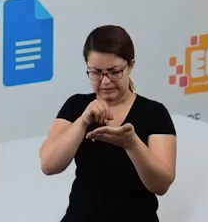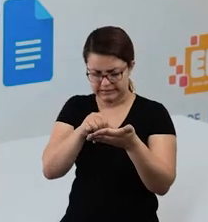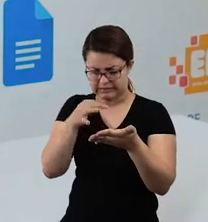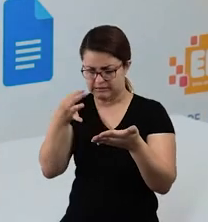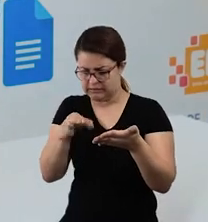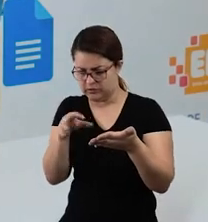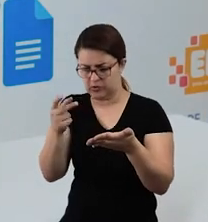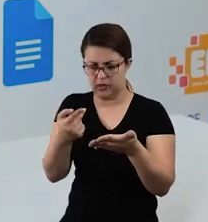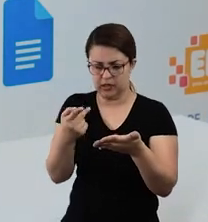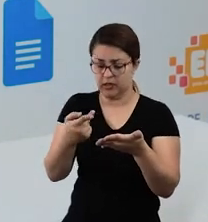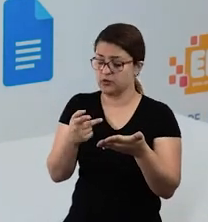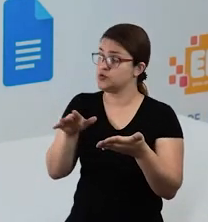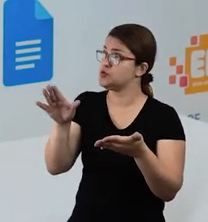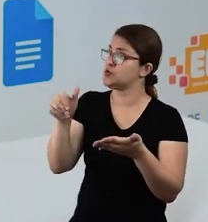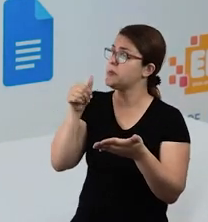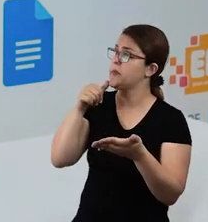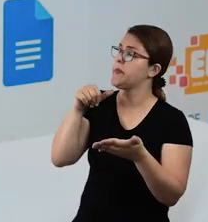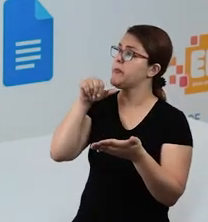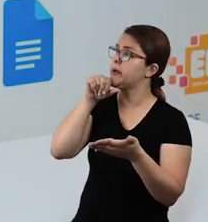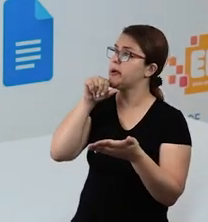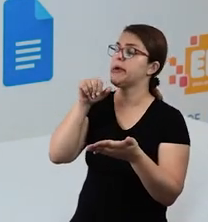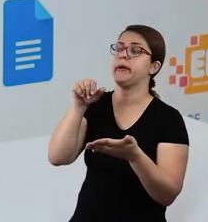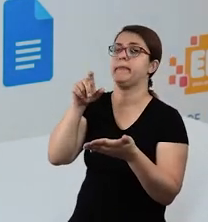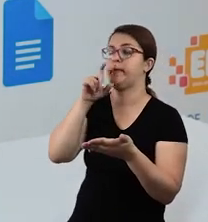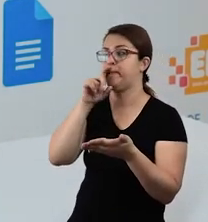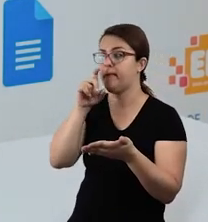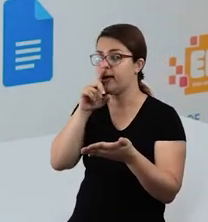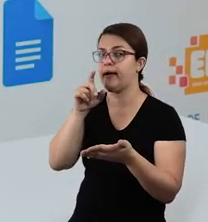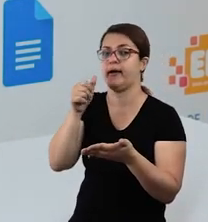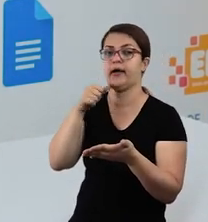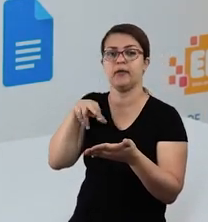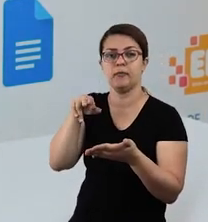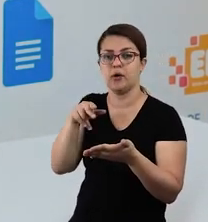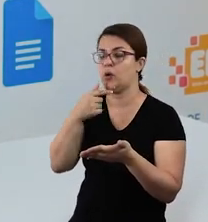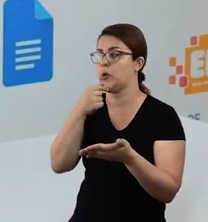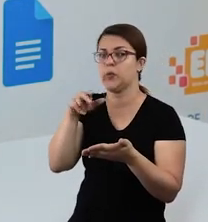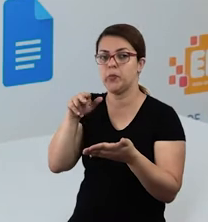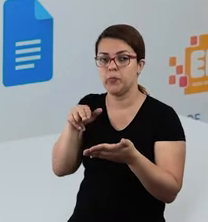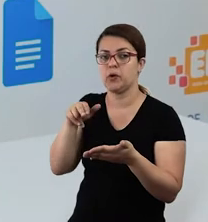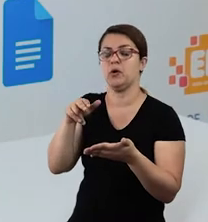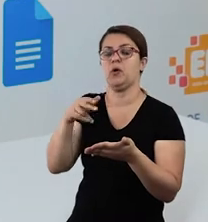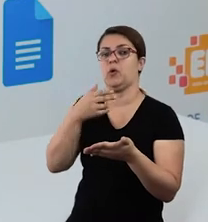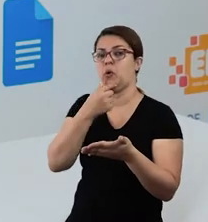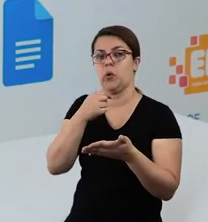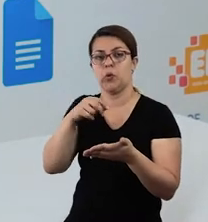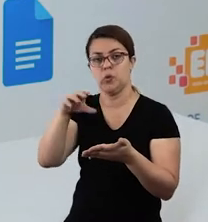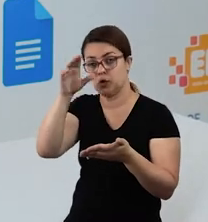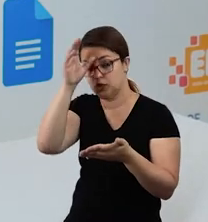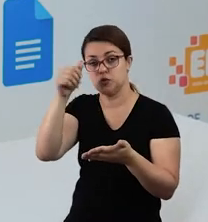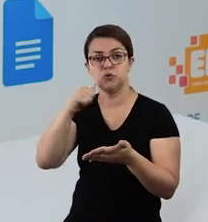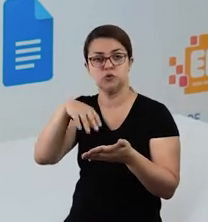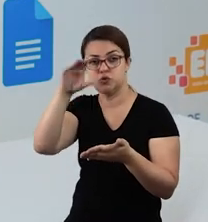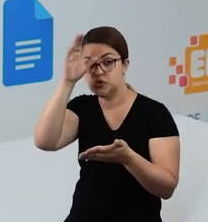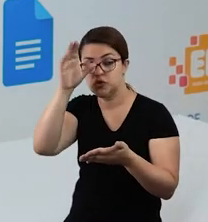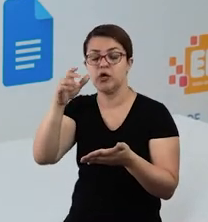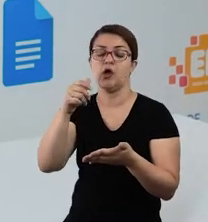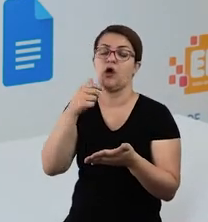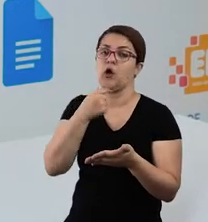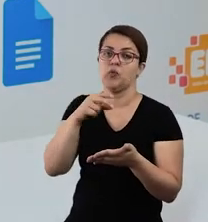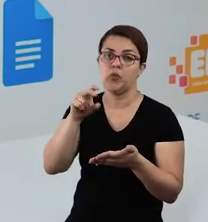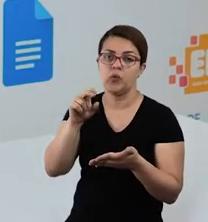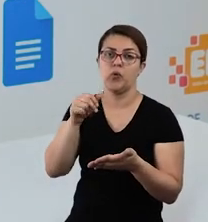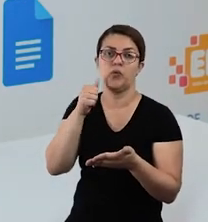se estão corretas. Chama lá o irmãozinho, a irmãzinha, o papai, a mamãe, a tia, o vovô, a vovó, para te ajudar a